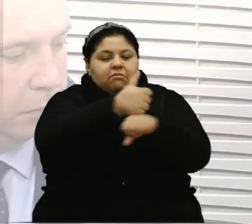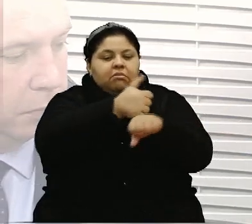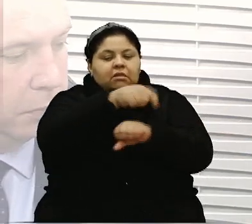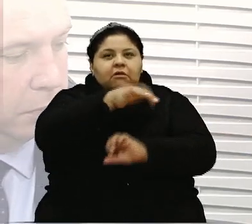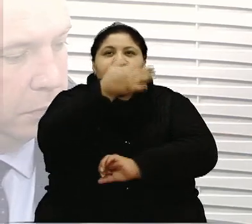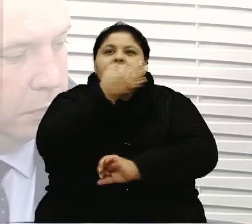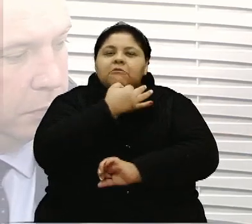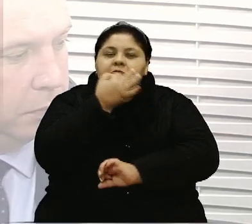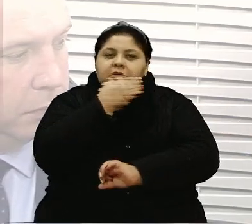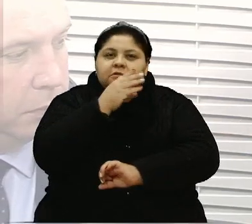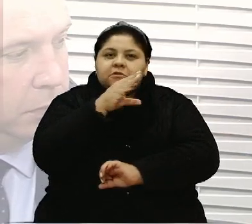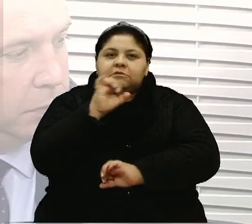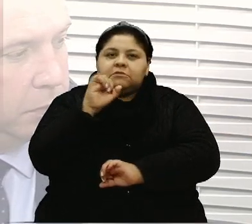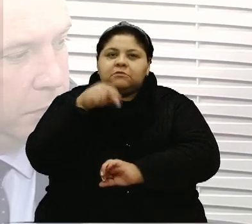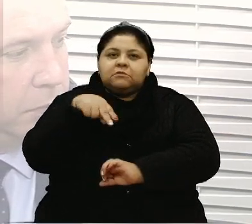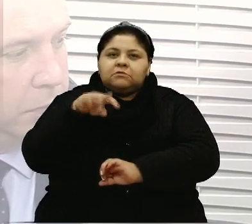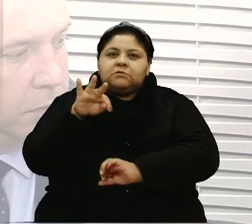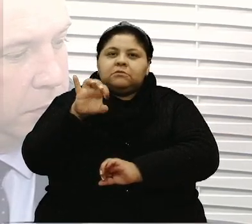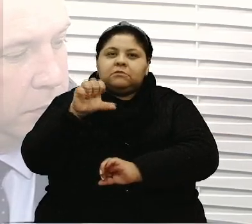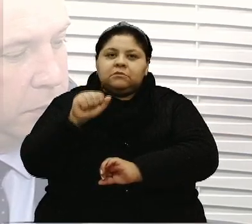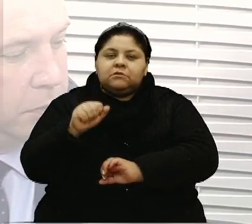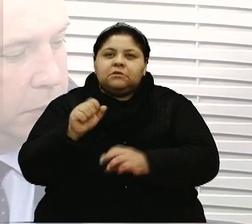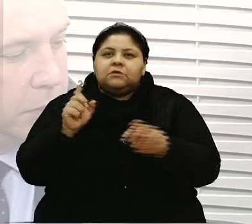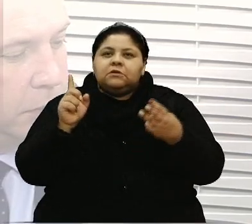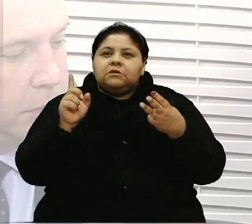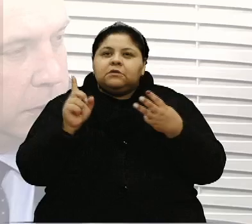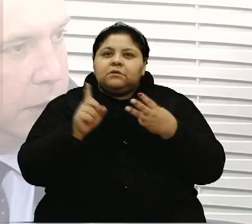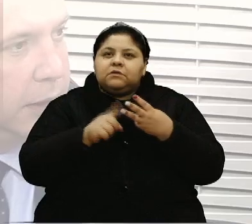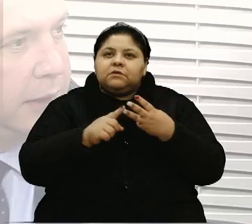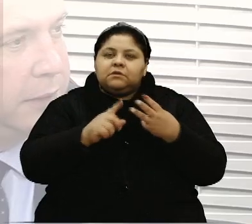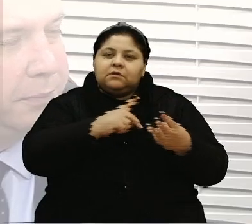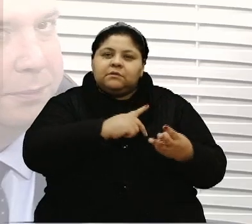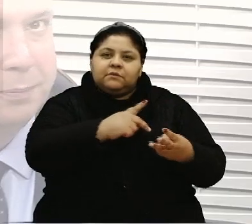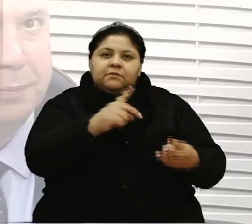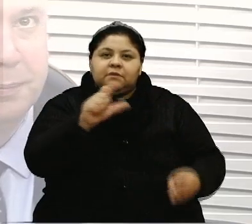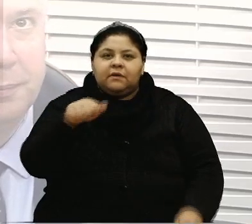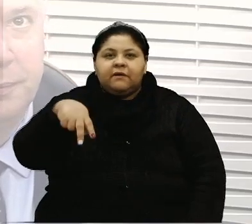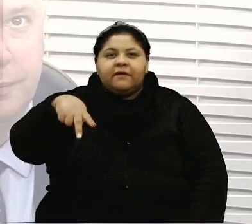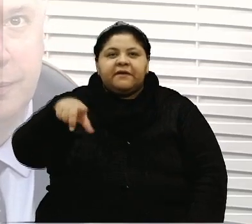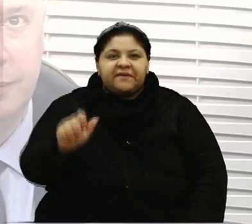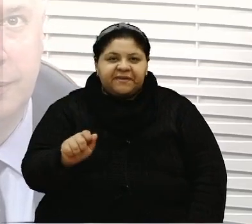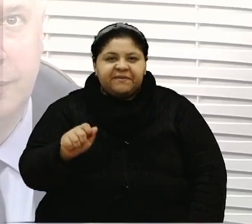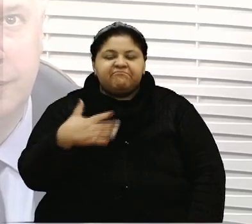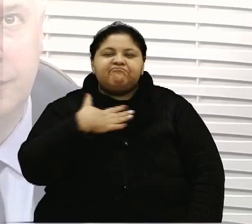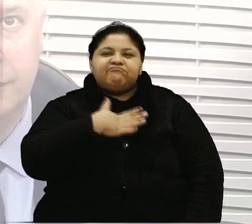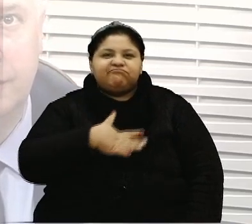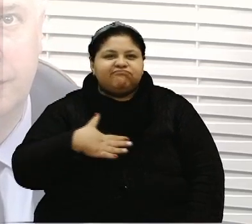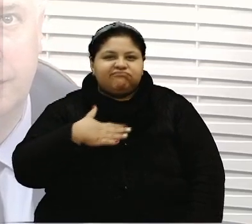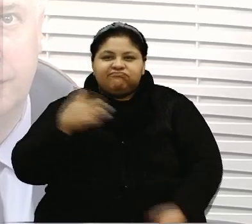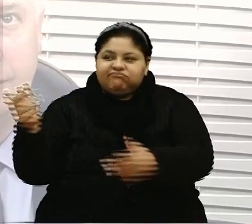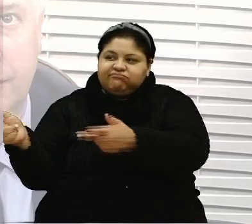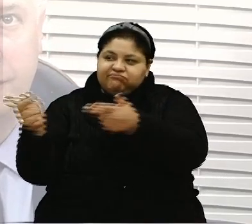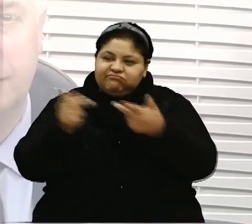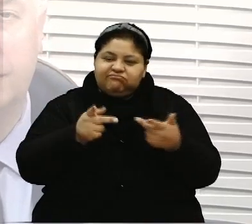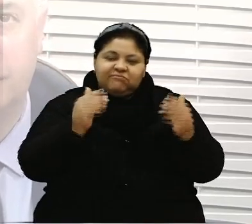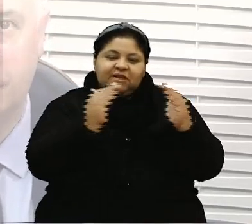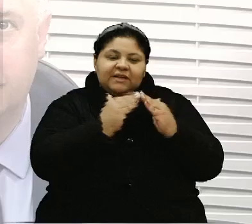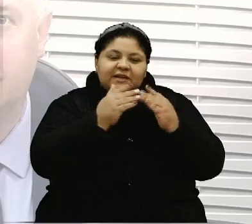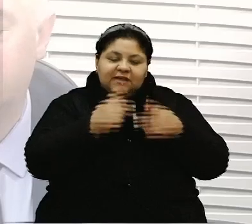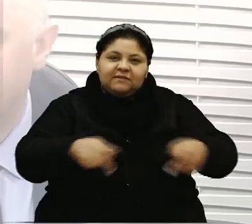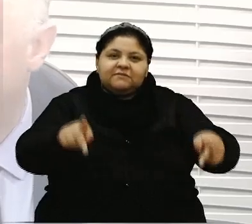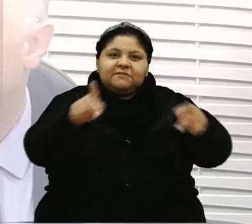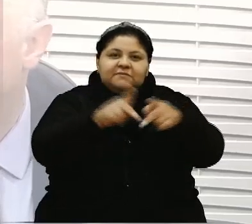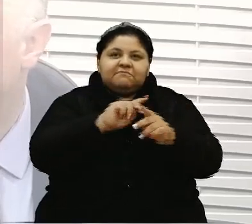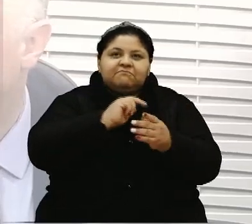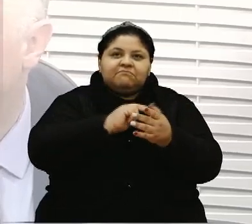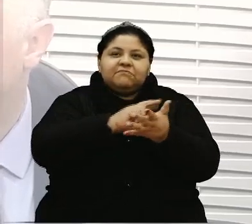A Cíntia e também a presidente e a Ana. Então, uma satisfação e sejam bem-vindas à Casa do Povo e